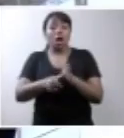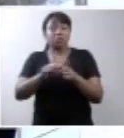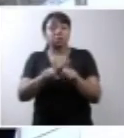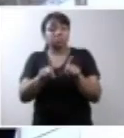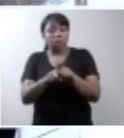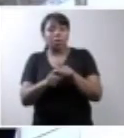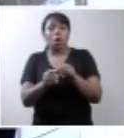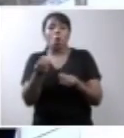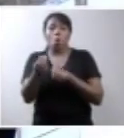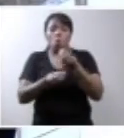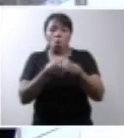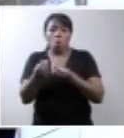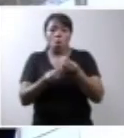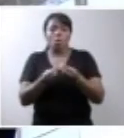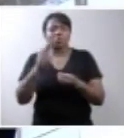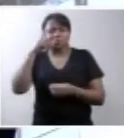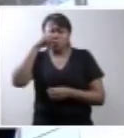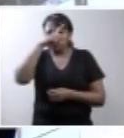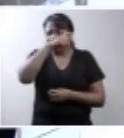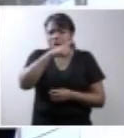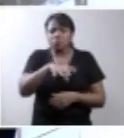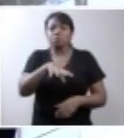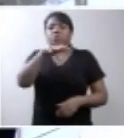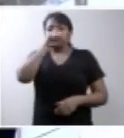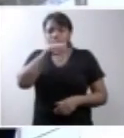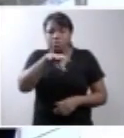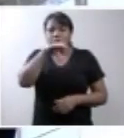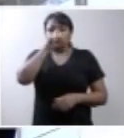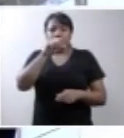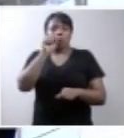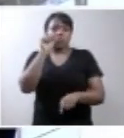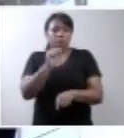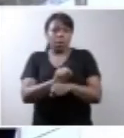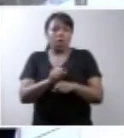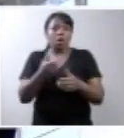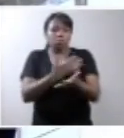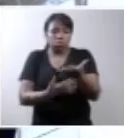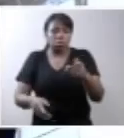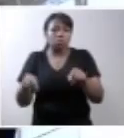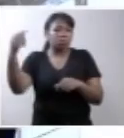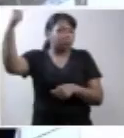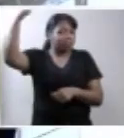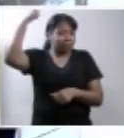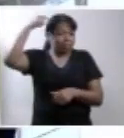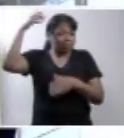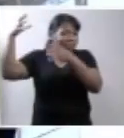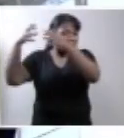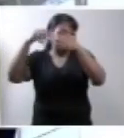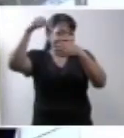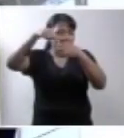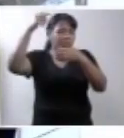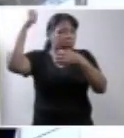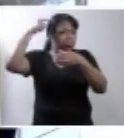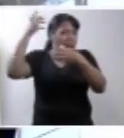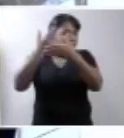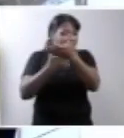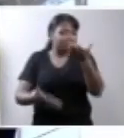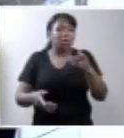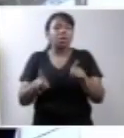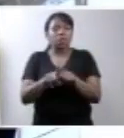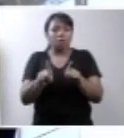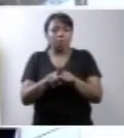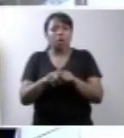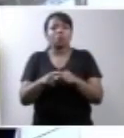em associação com a síndrome de dificuldade respiratória, hemorragia intracerebral, enterocolite